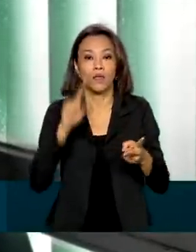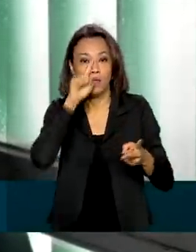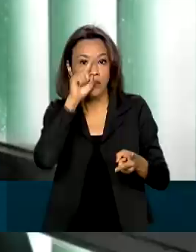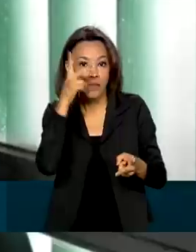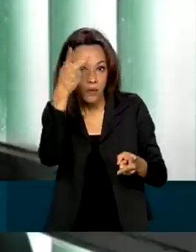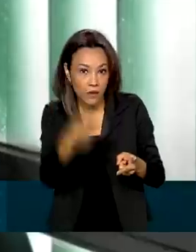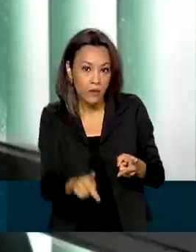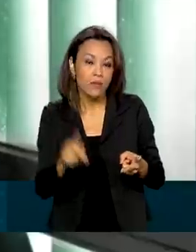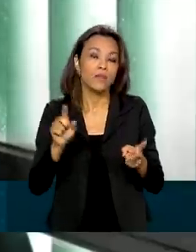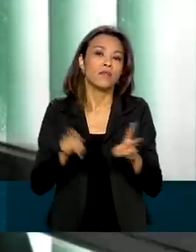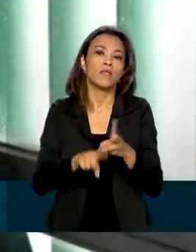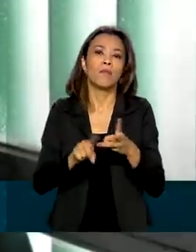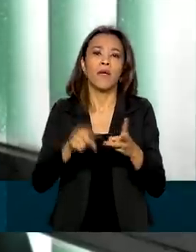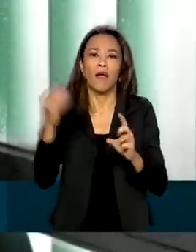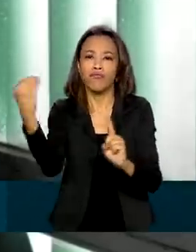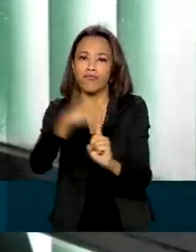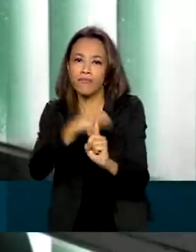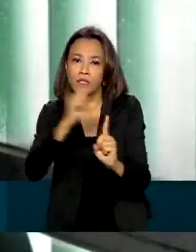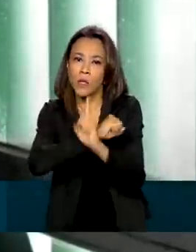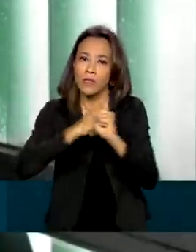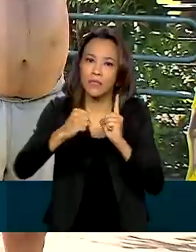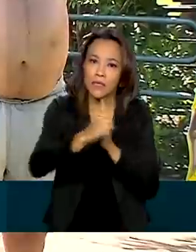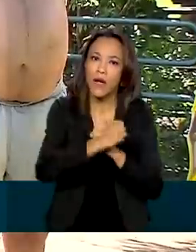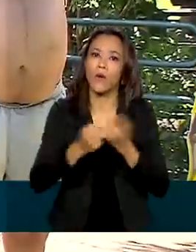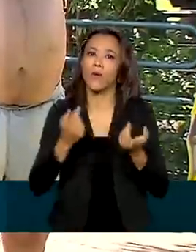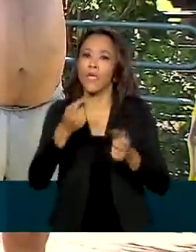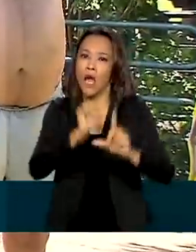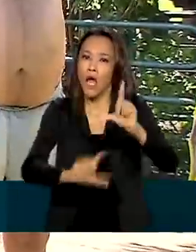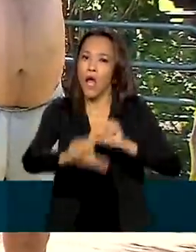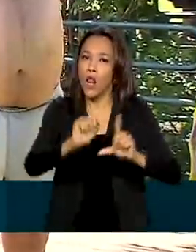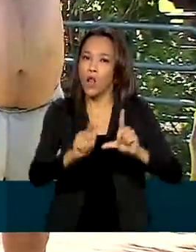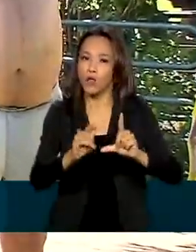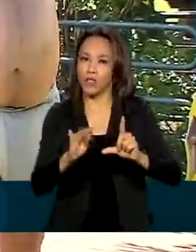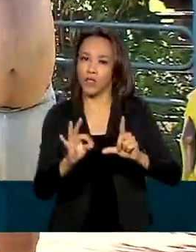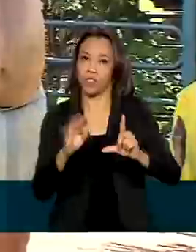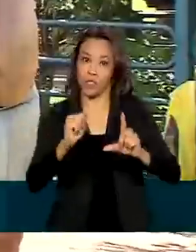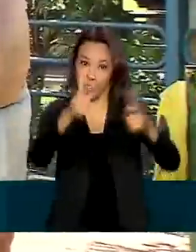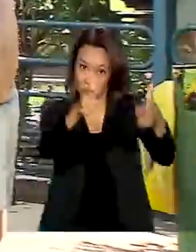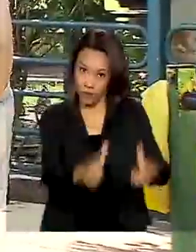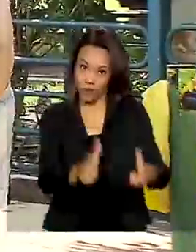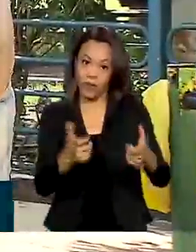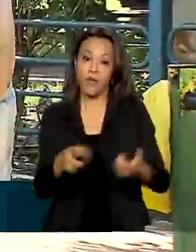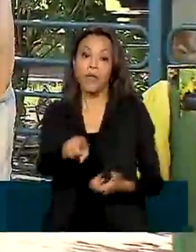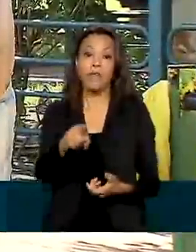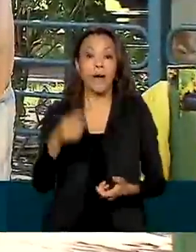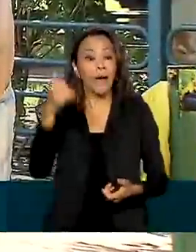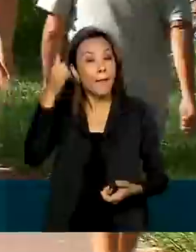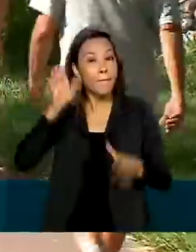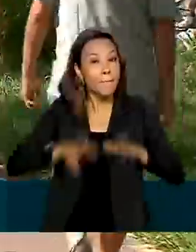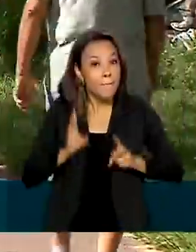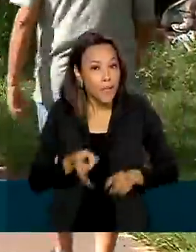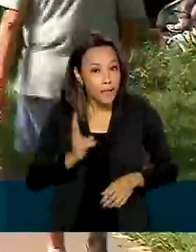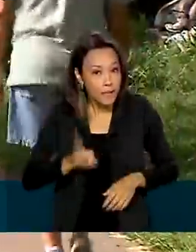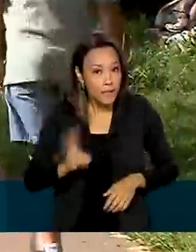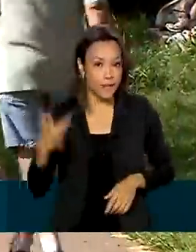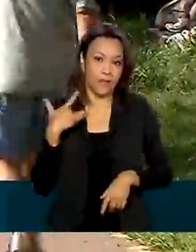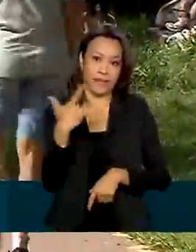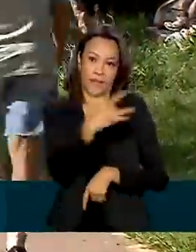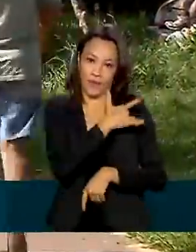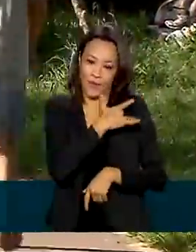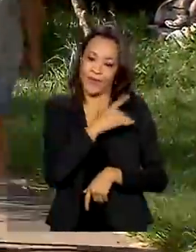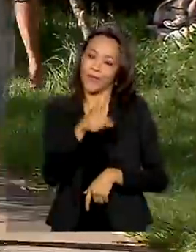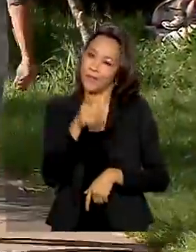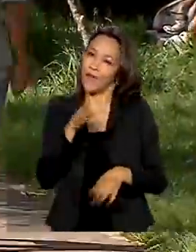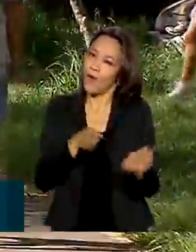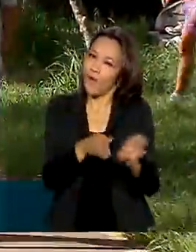a vulnerabilidade social e a logística do território. E para manter a saúde e o peso adequados, vale aquela a